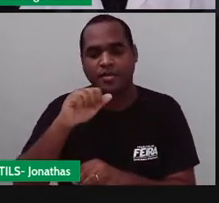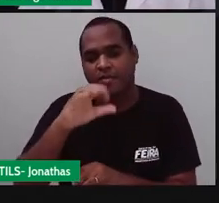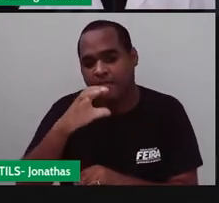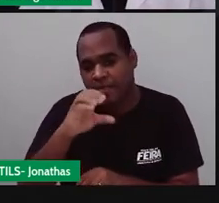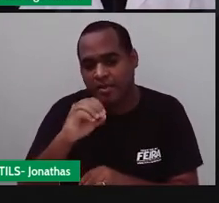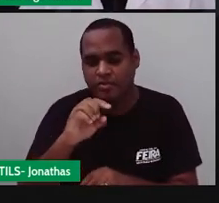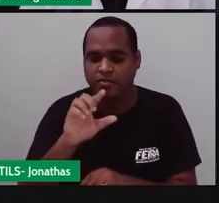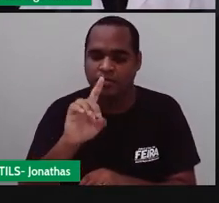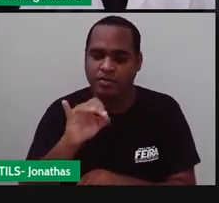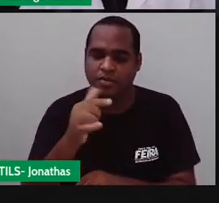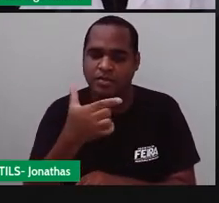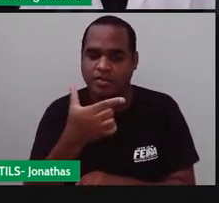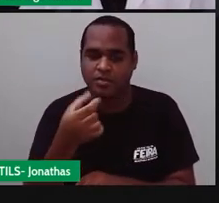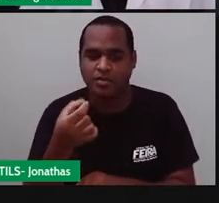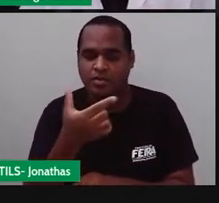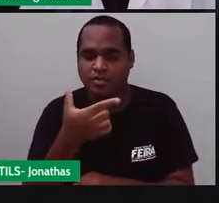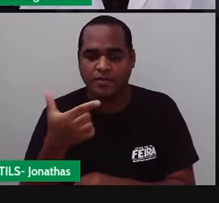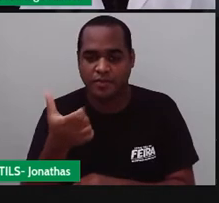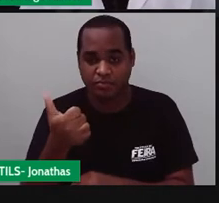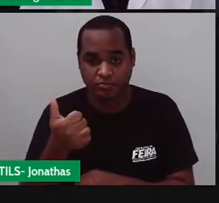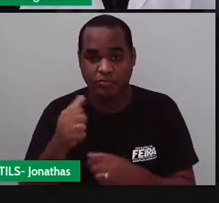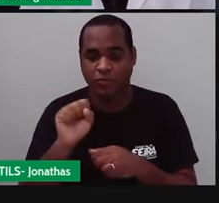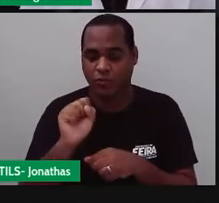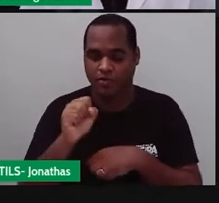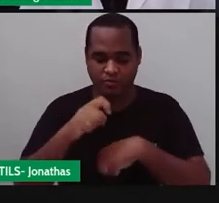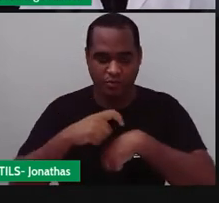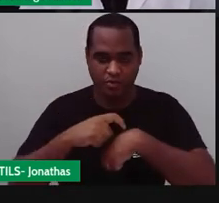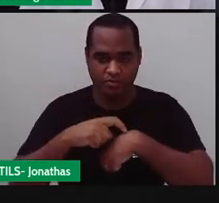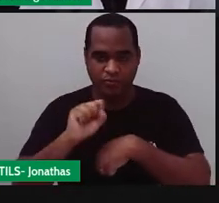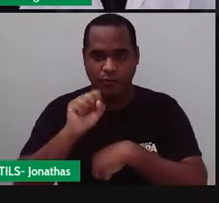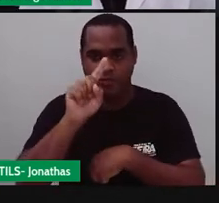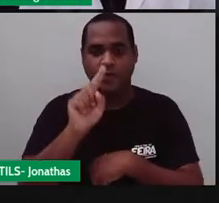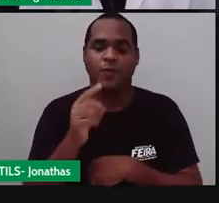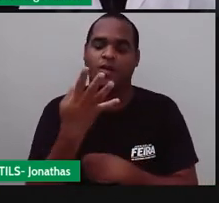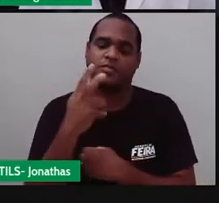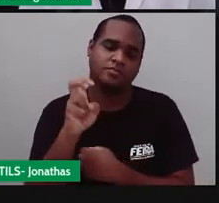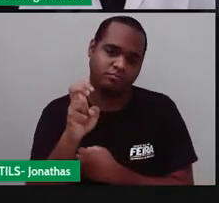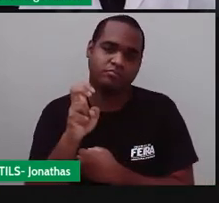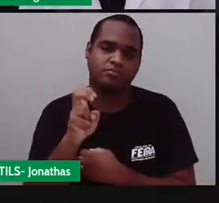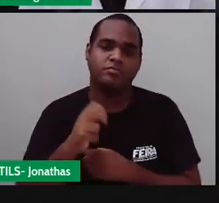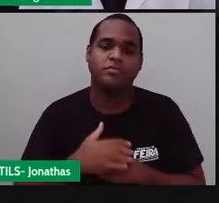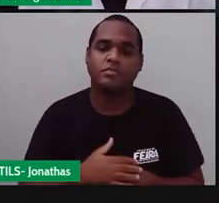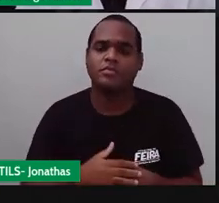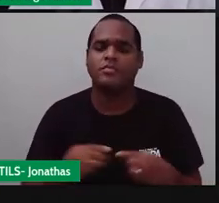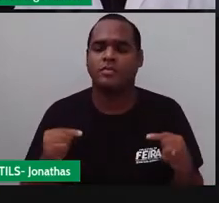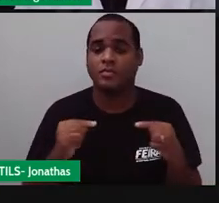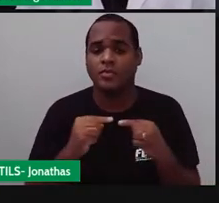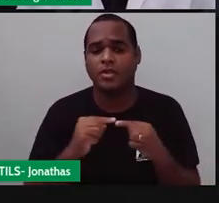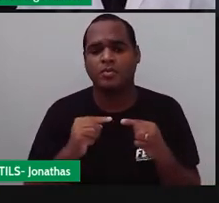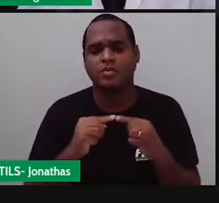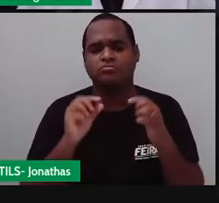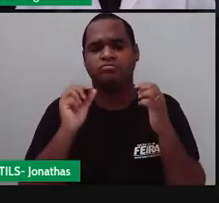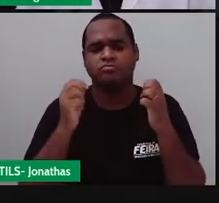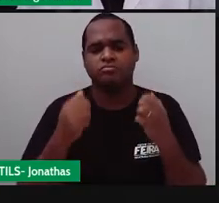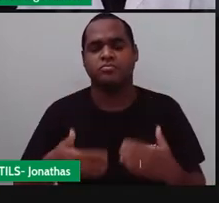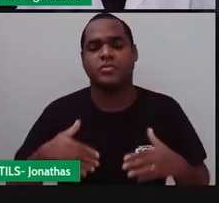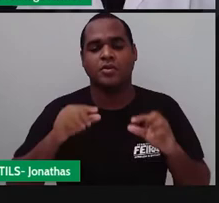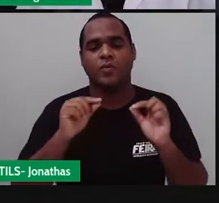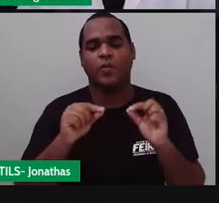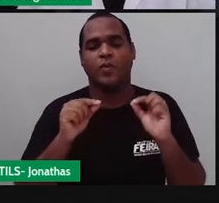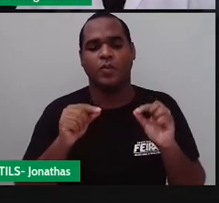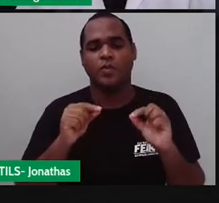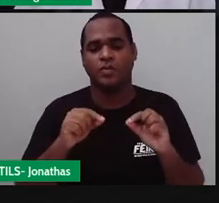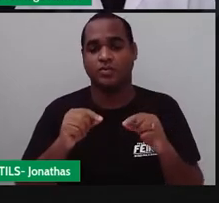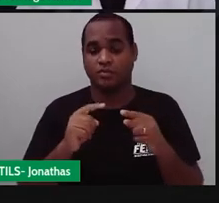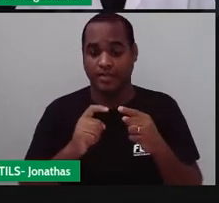2021, às 8 horas e 45 minutos. E essa matéria trata, né, do preço